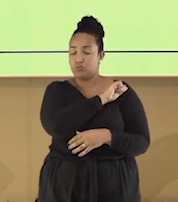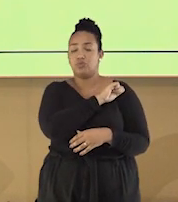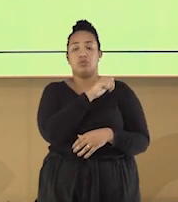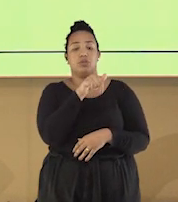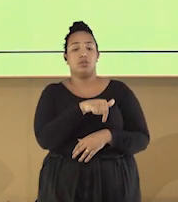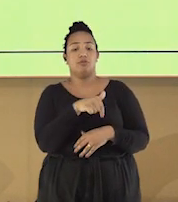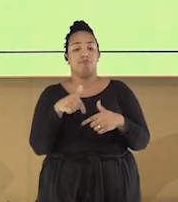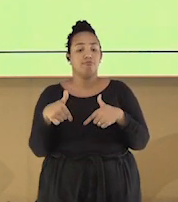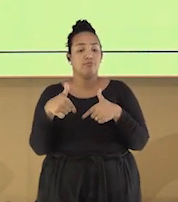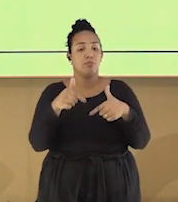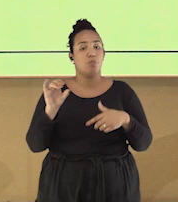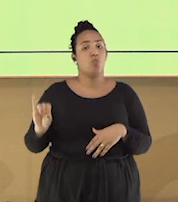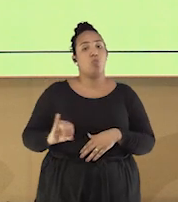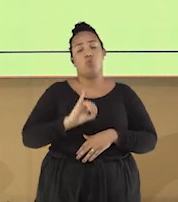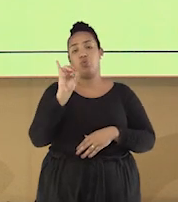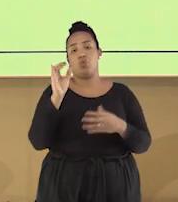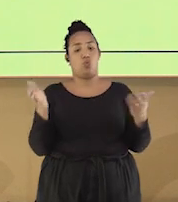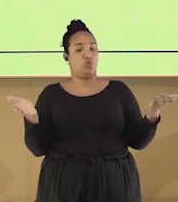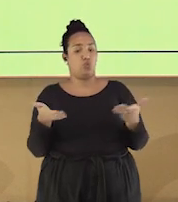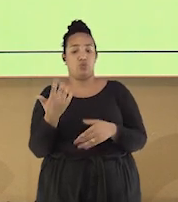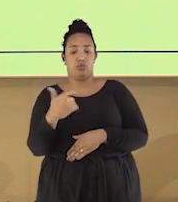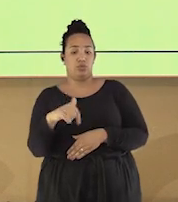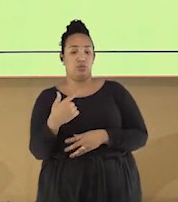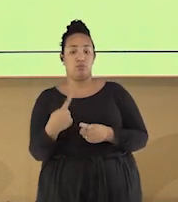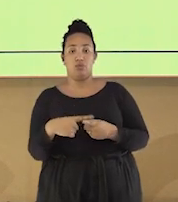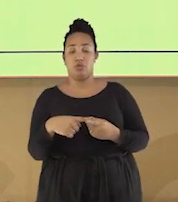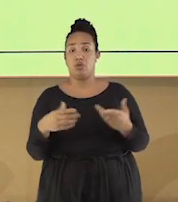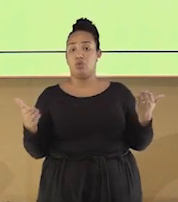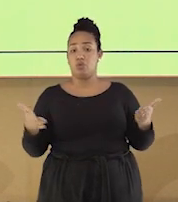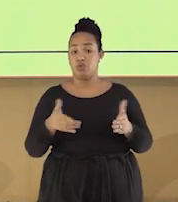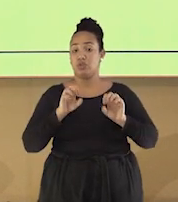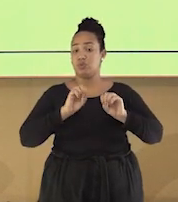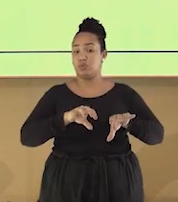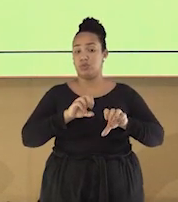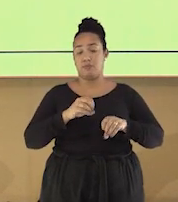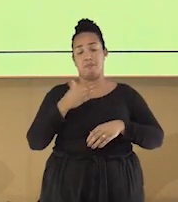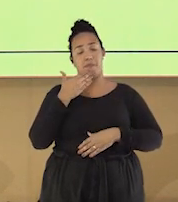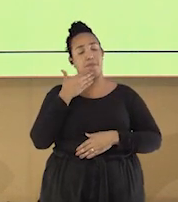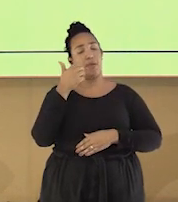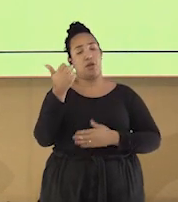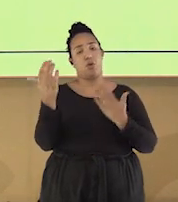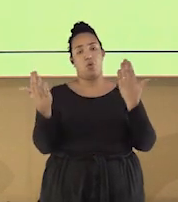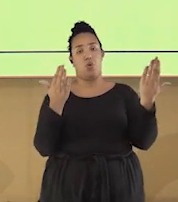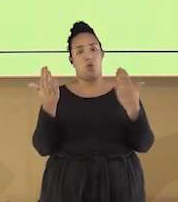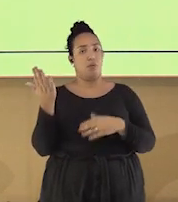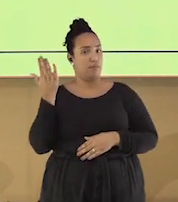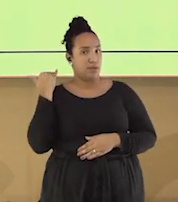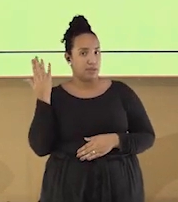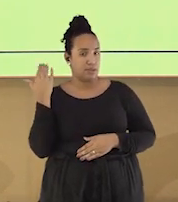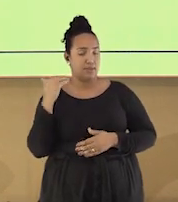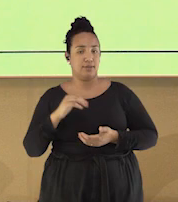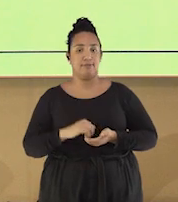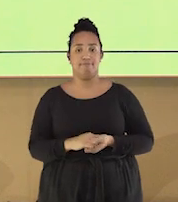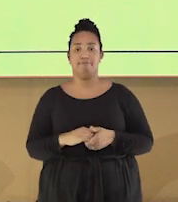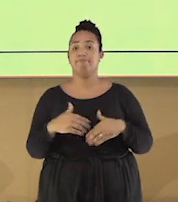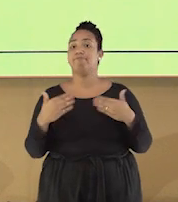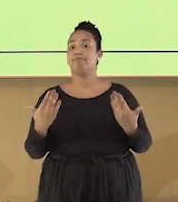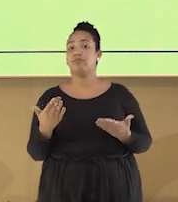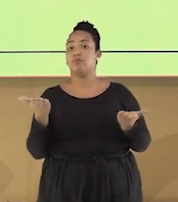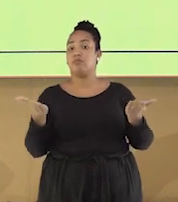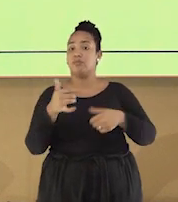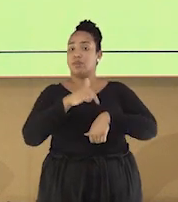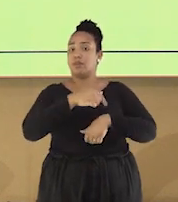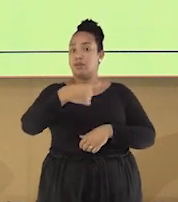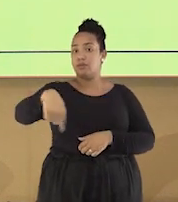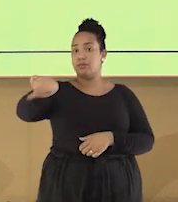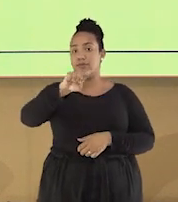importante nos dias atuais, já que a educação hoje em dia é muito melhor que a do passado. E aí, gente? Vou